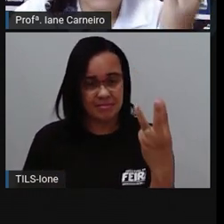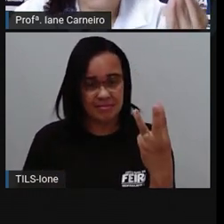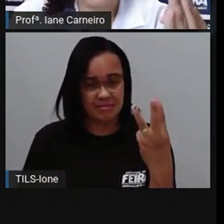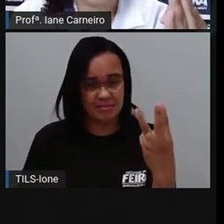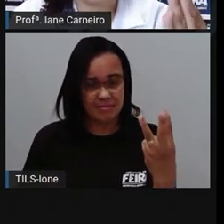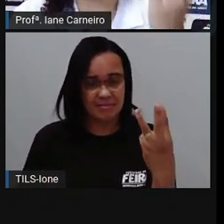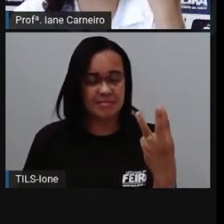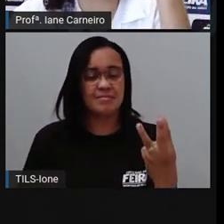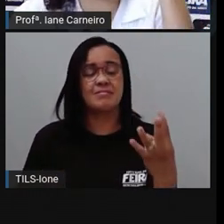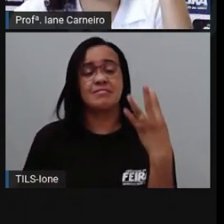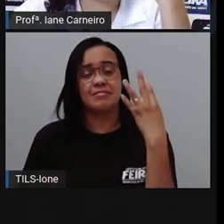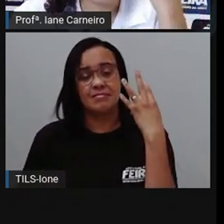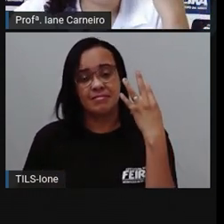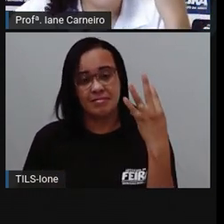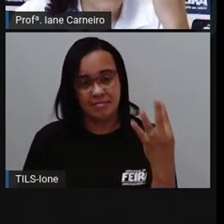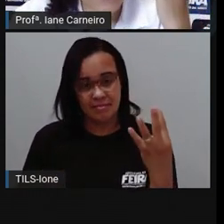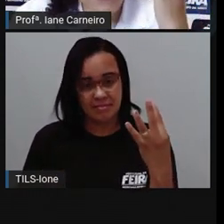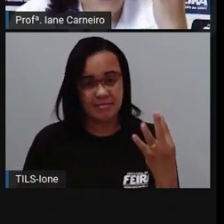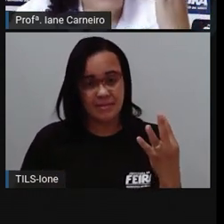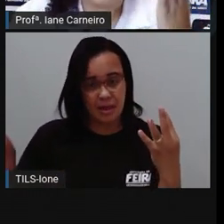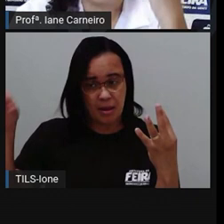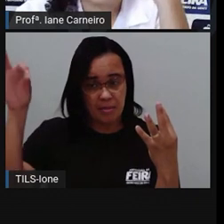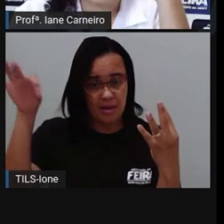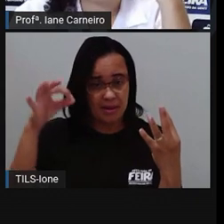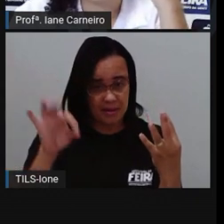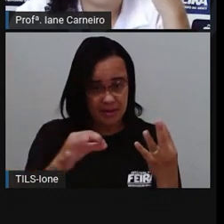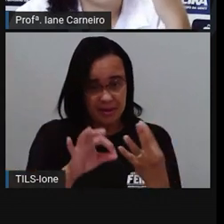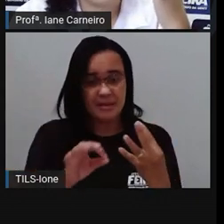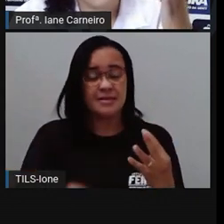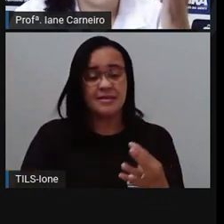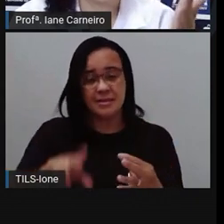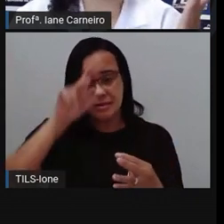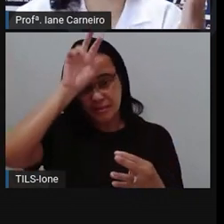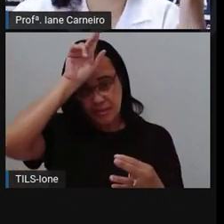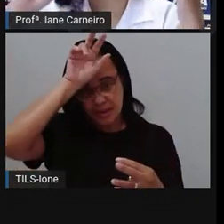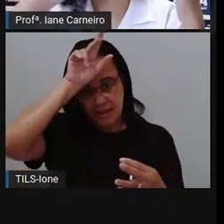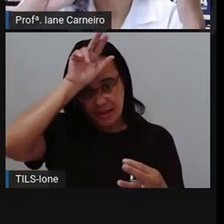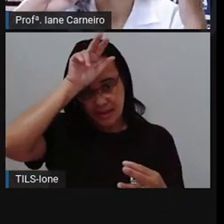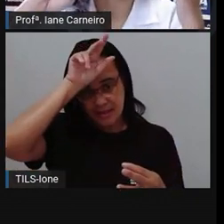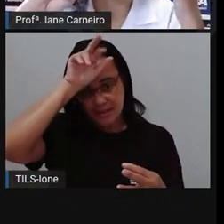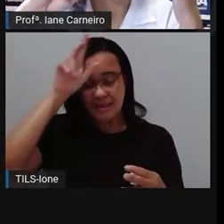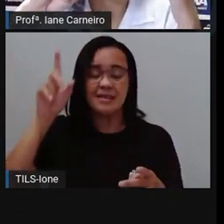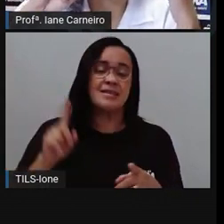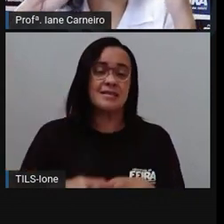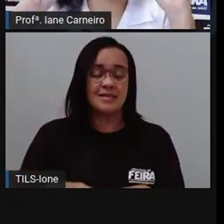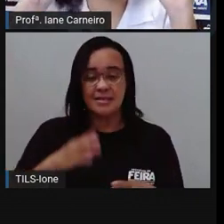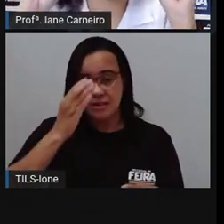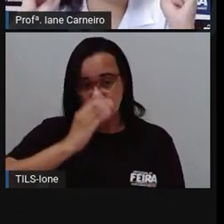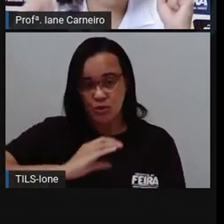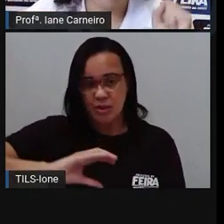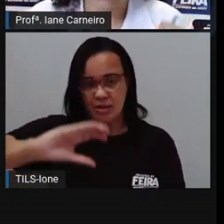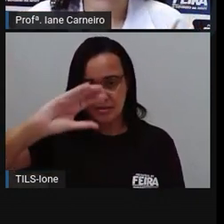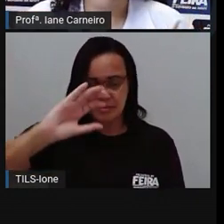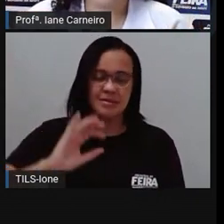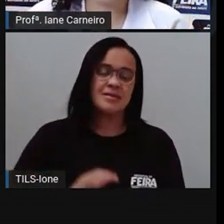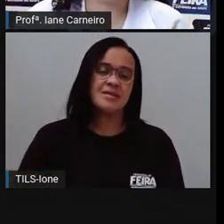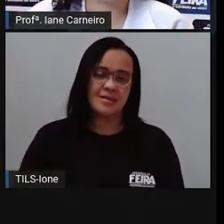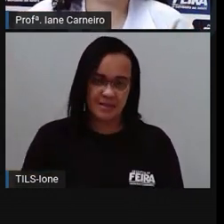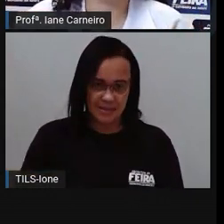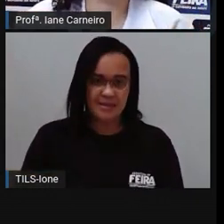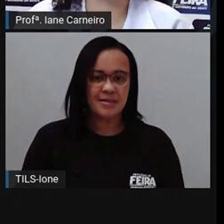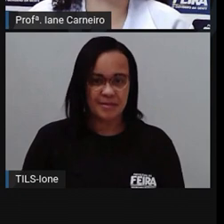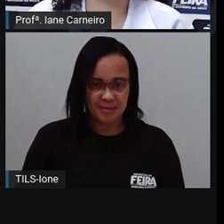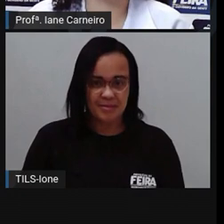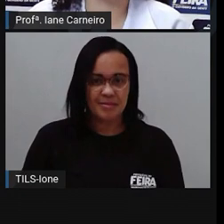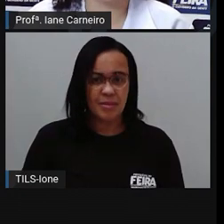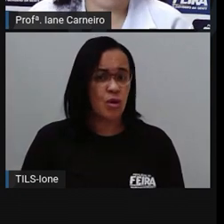jumento, a abelha, a barata e o elefante. Vamos ver,